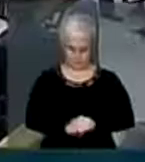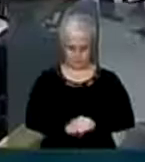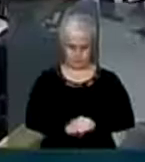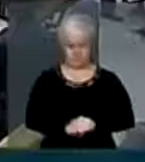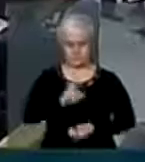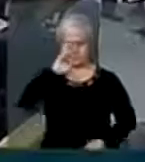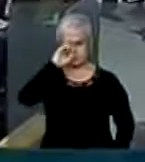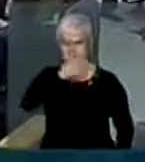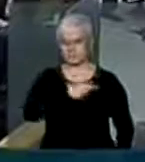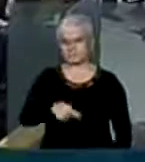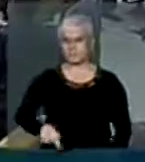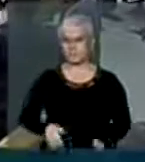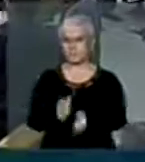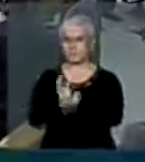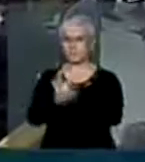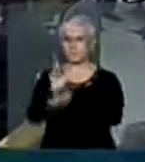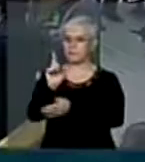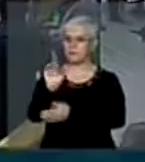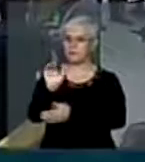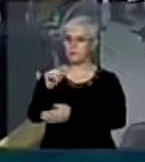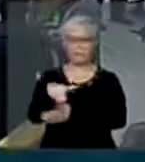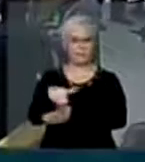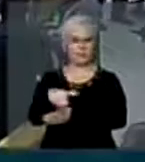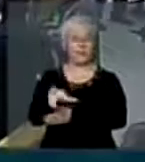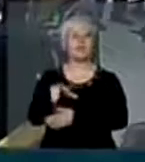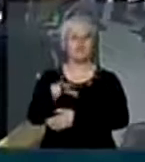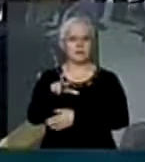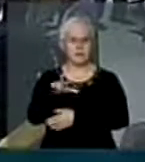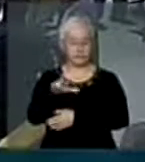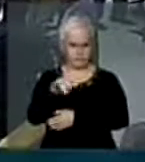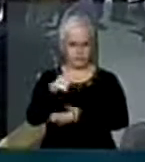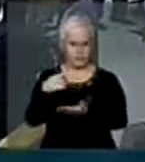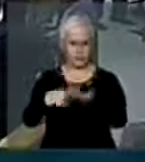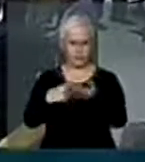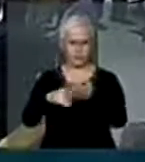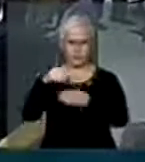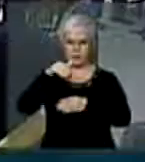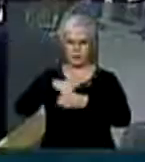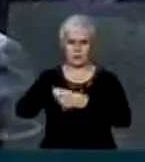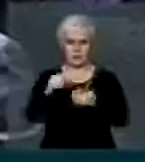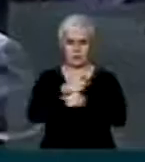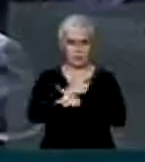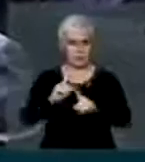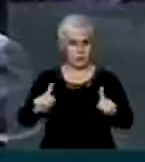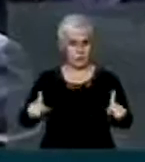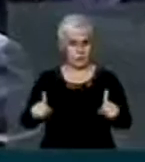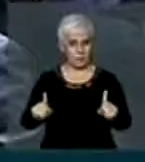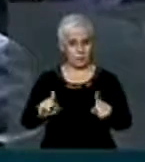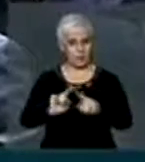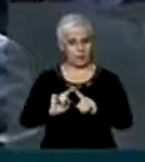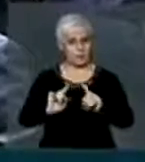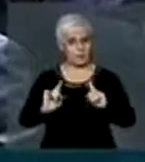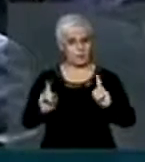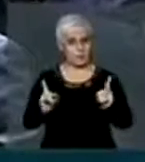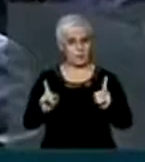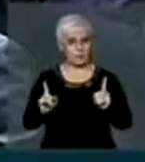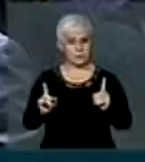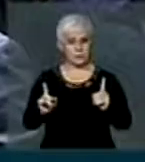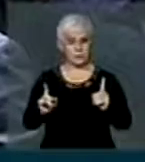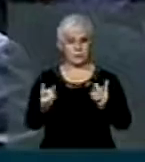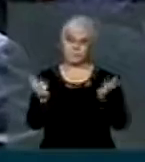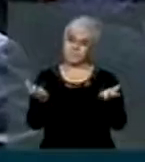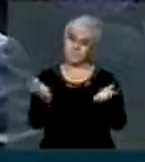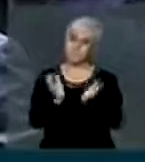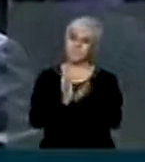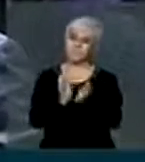Senhor presidente, o Democratas, embora vá confirmar o voto não, mas é natural que o Democratas